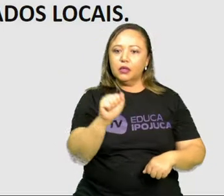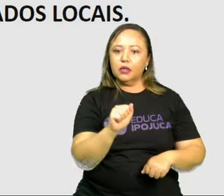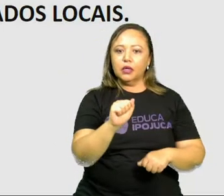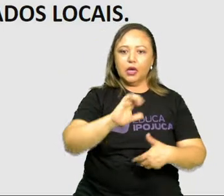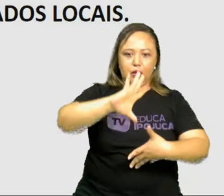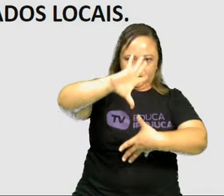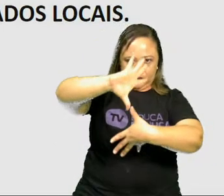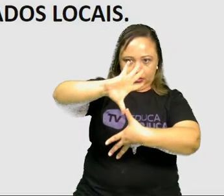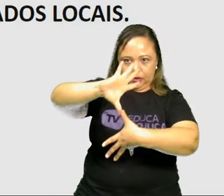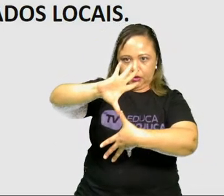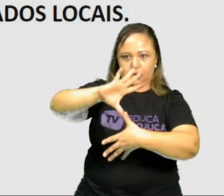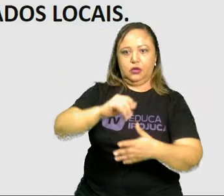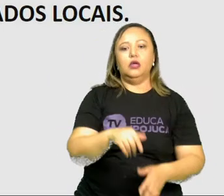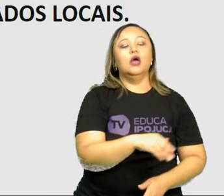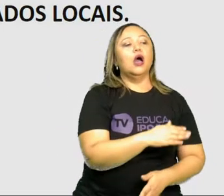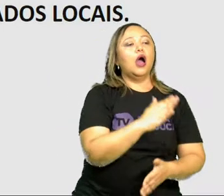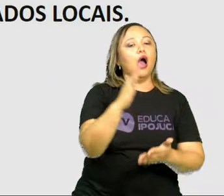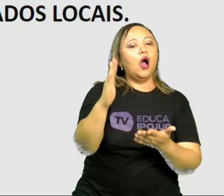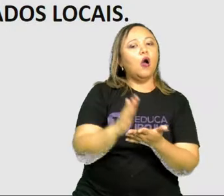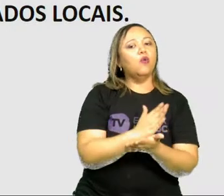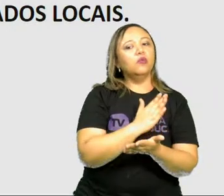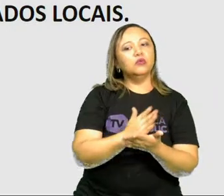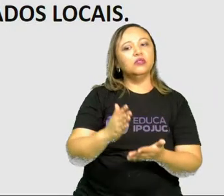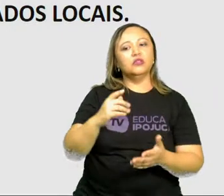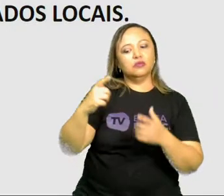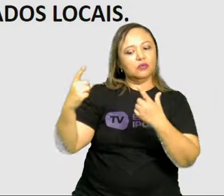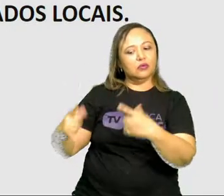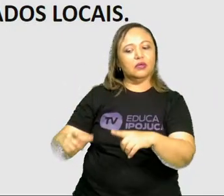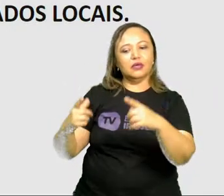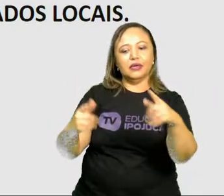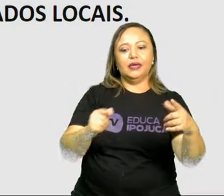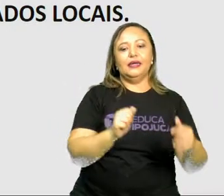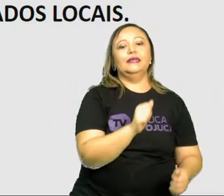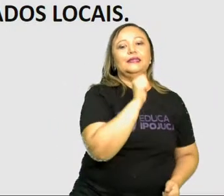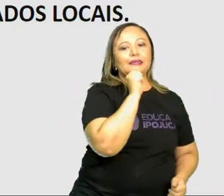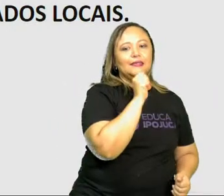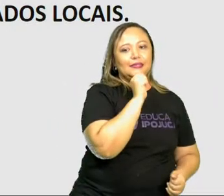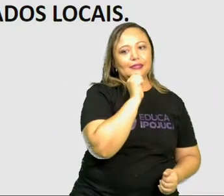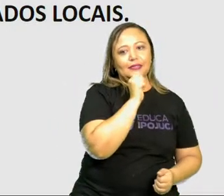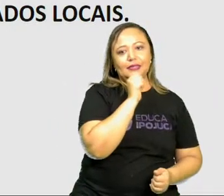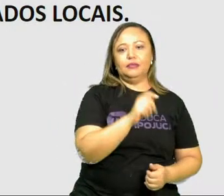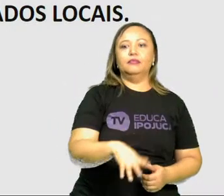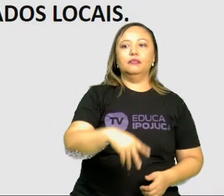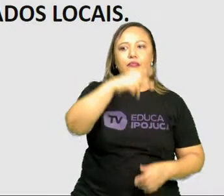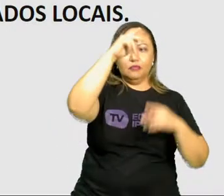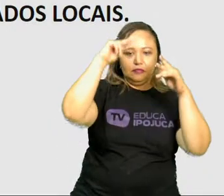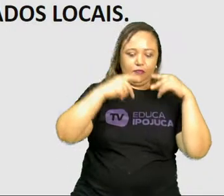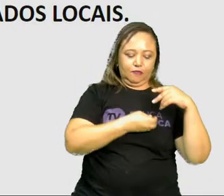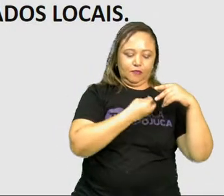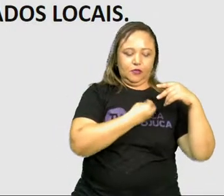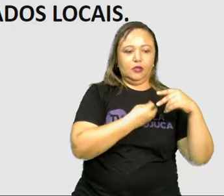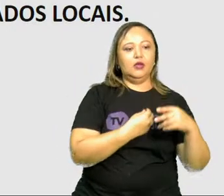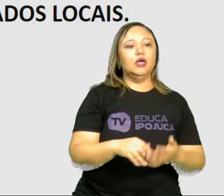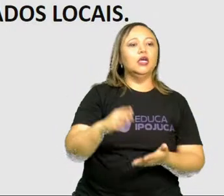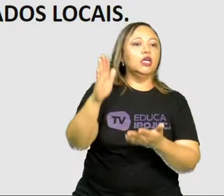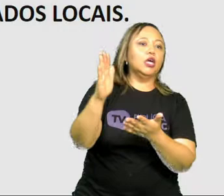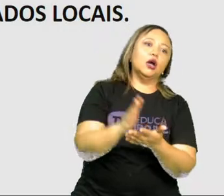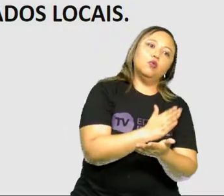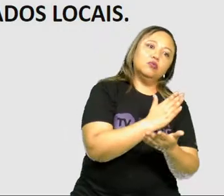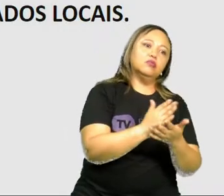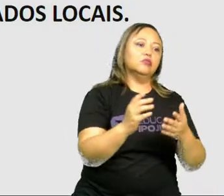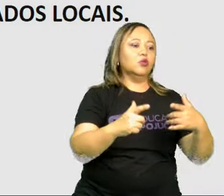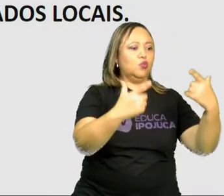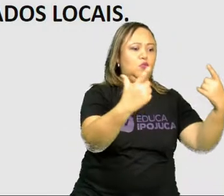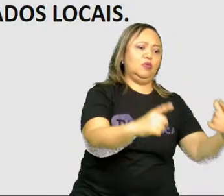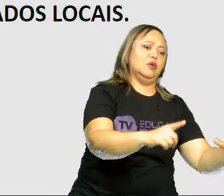pequenos que abrigam uma significativa quantidade de pessoas, fazendo-as viver em condições